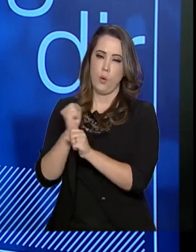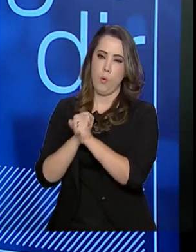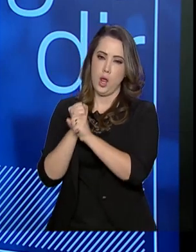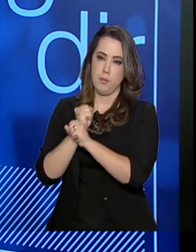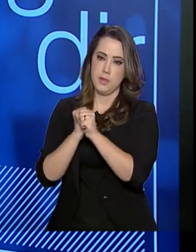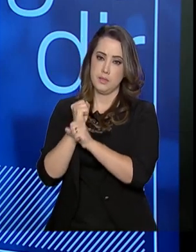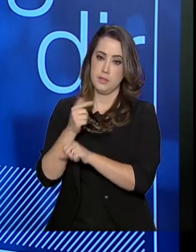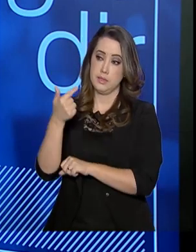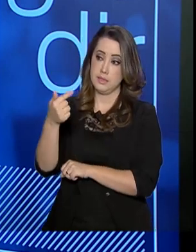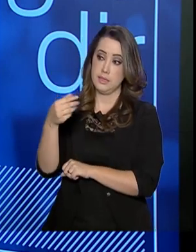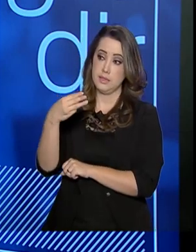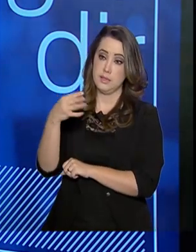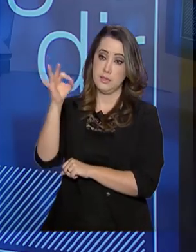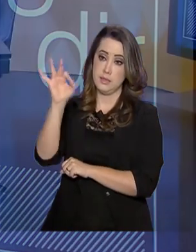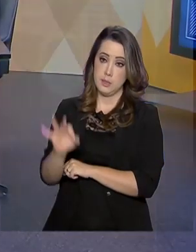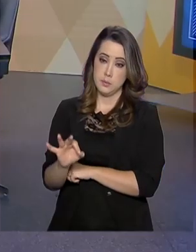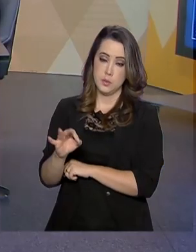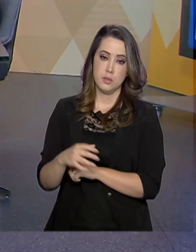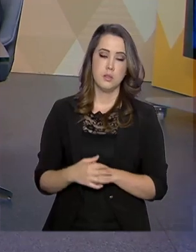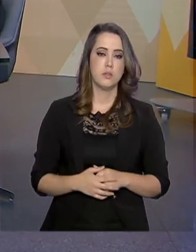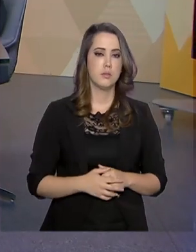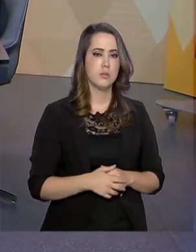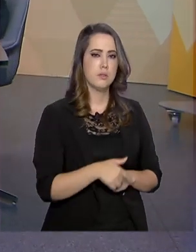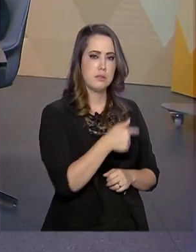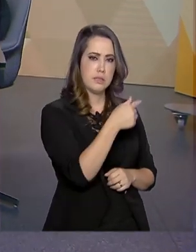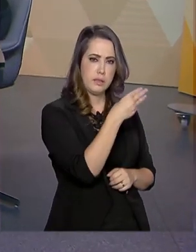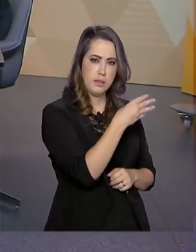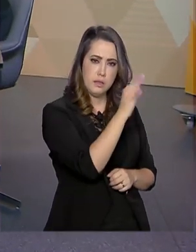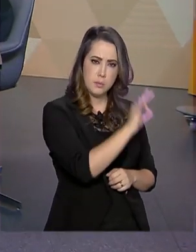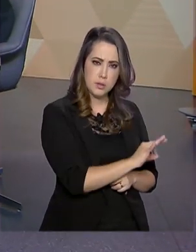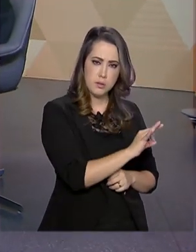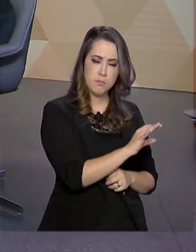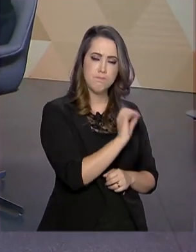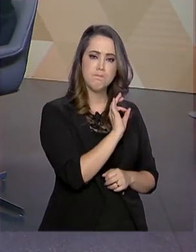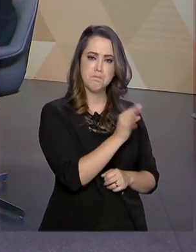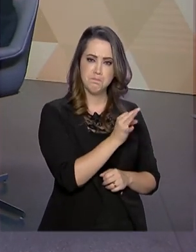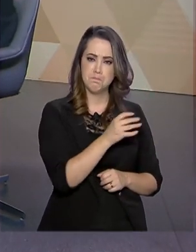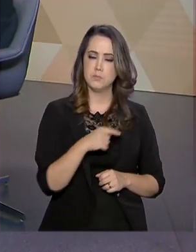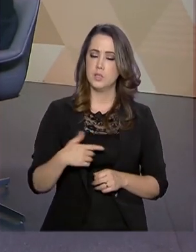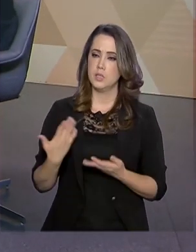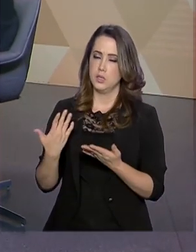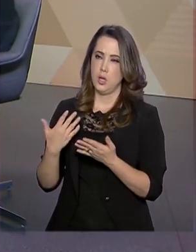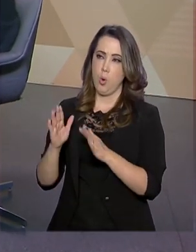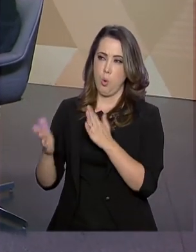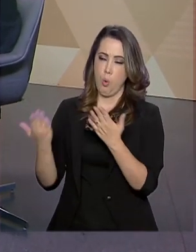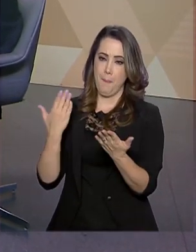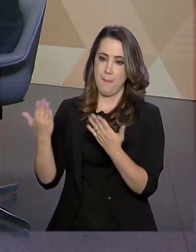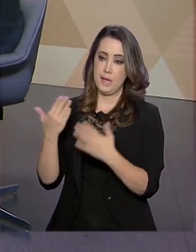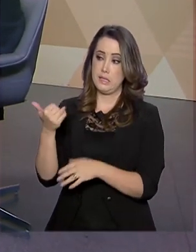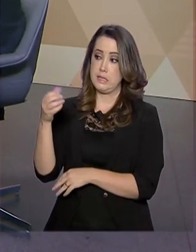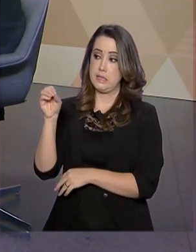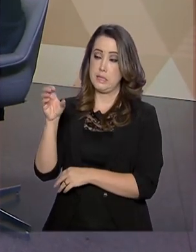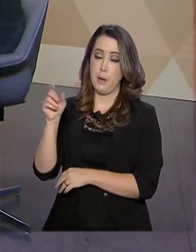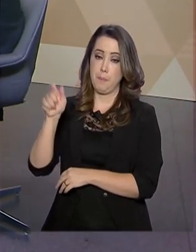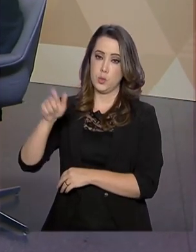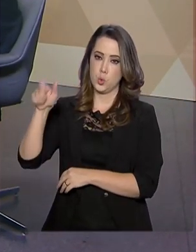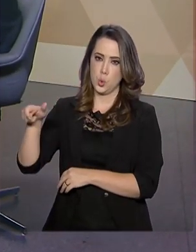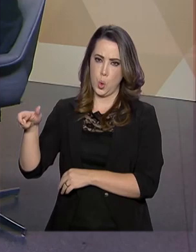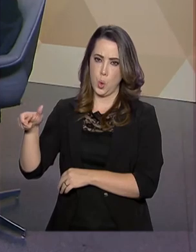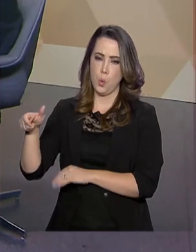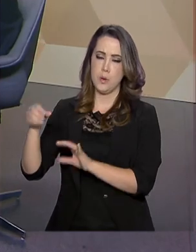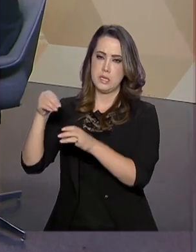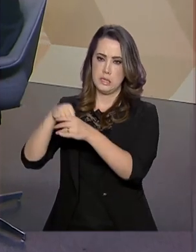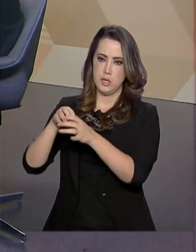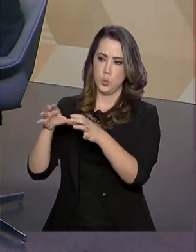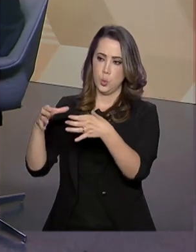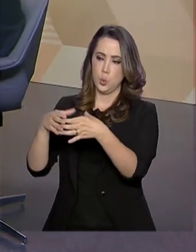se cadastrassem. Ficaram aí... cento. 73% de cada 100 brasileiros que recebem